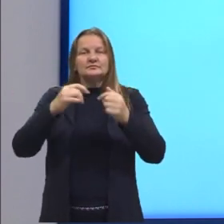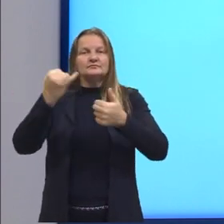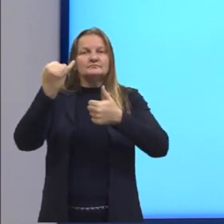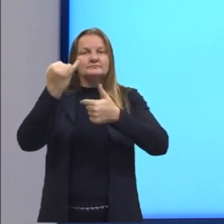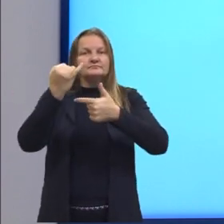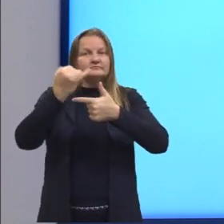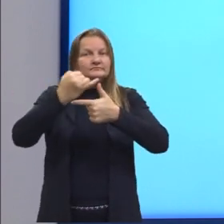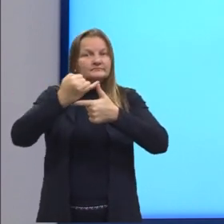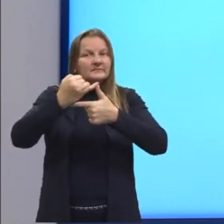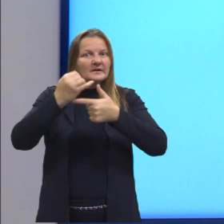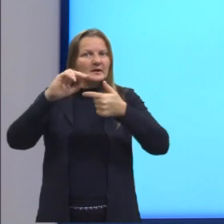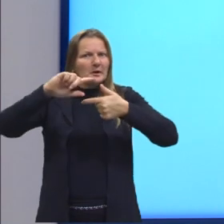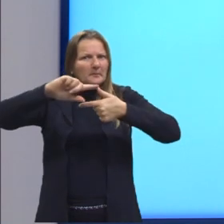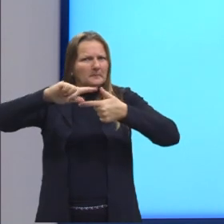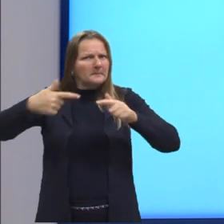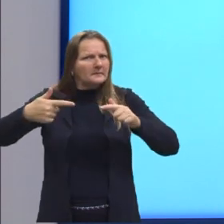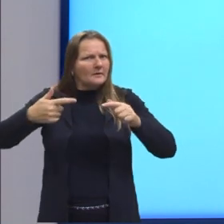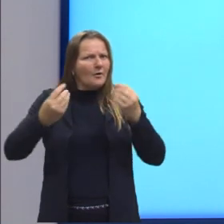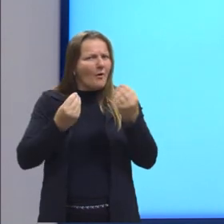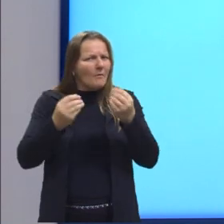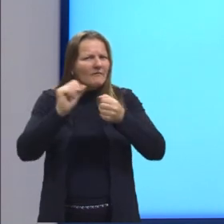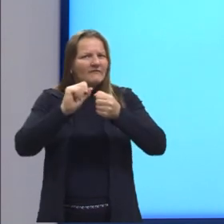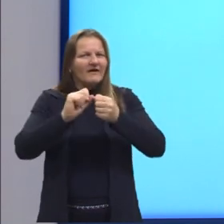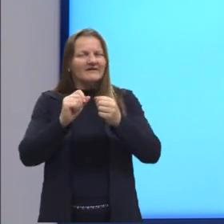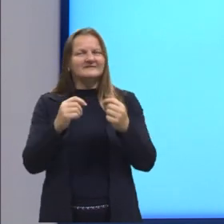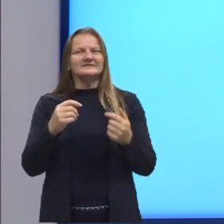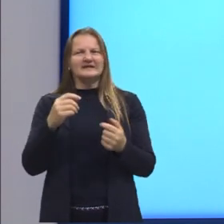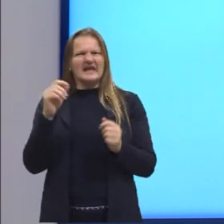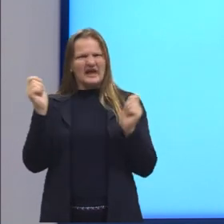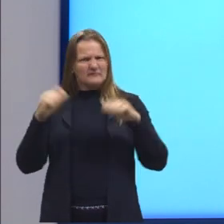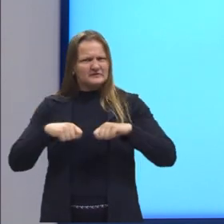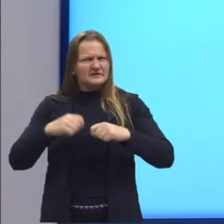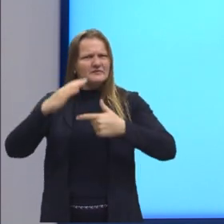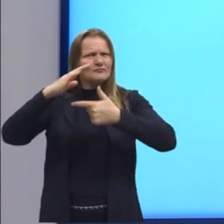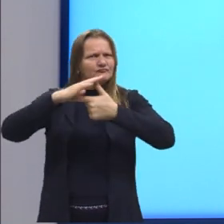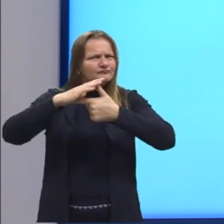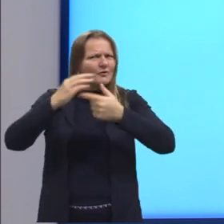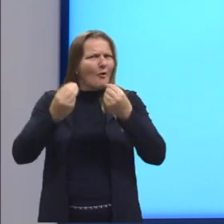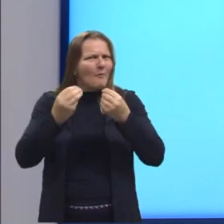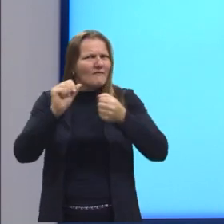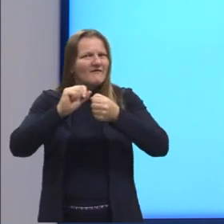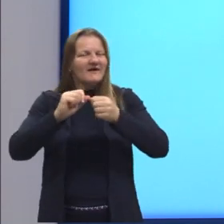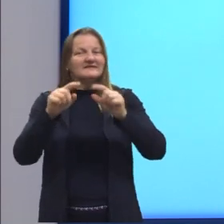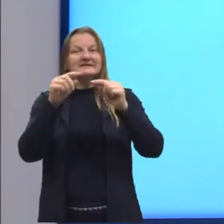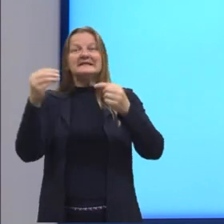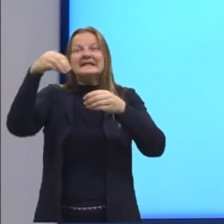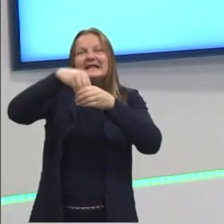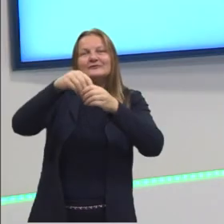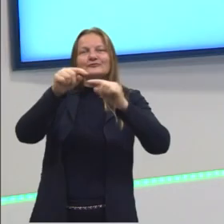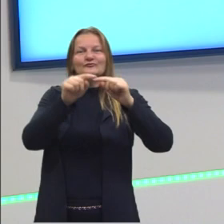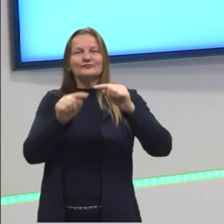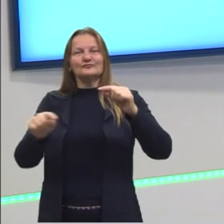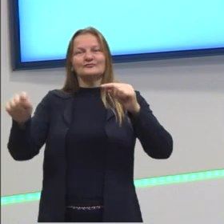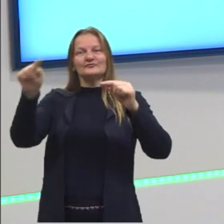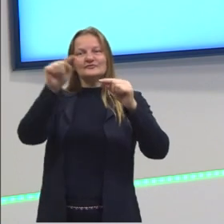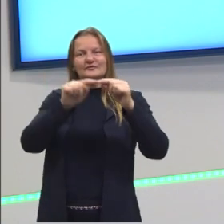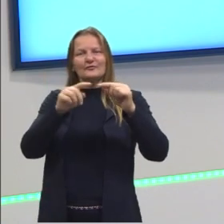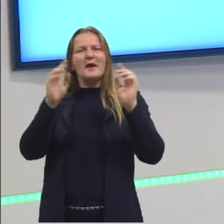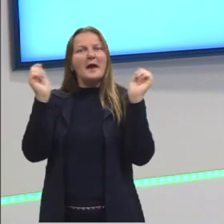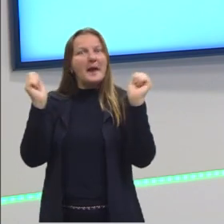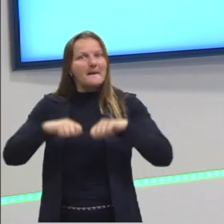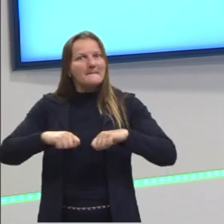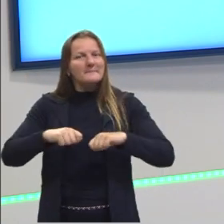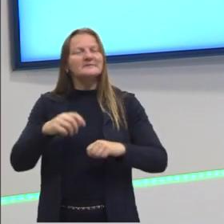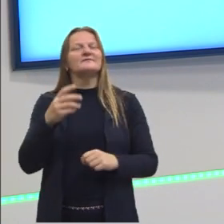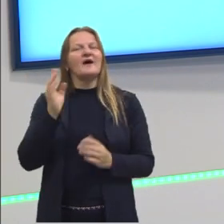vocês, né? Será que é possível ter ali a trigonometria no círculo? Sim, gente, é possível. Nós vamos estudar